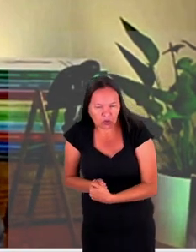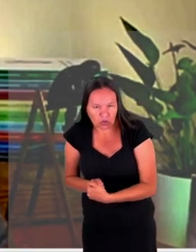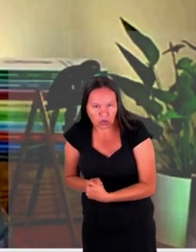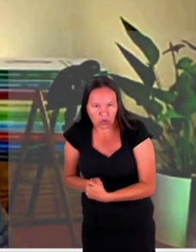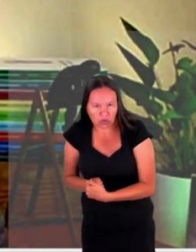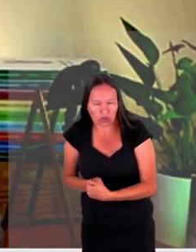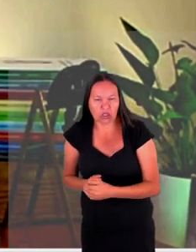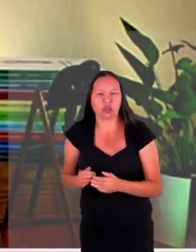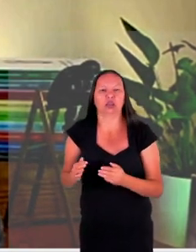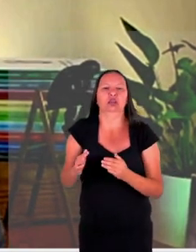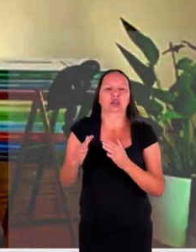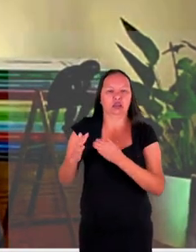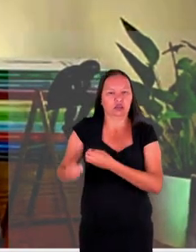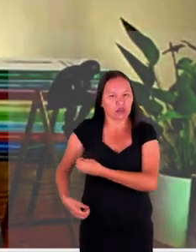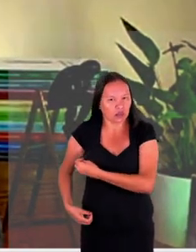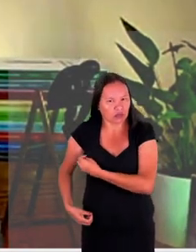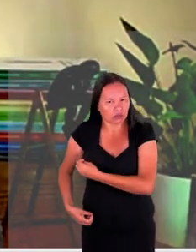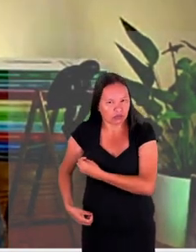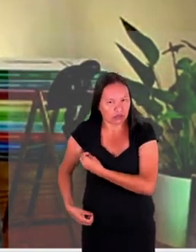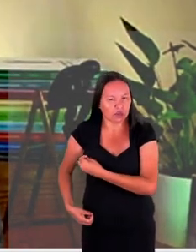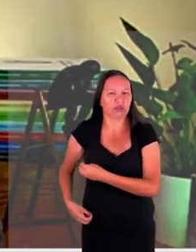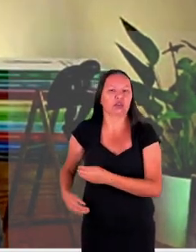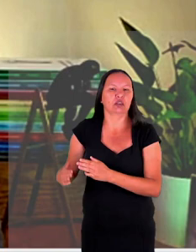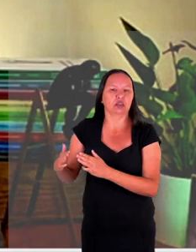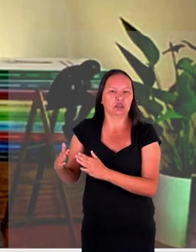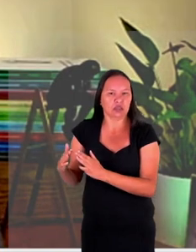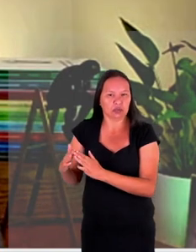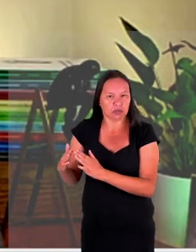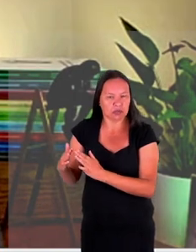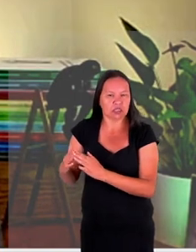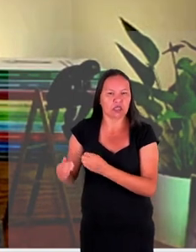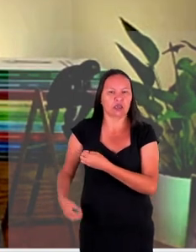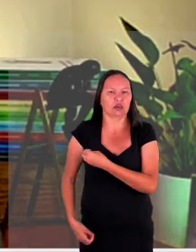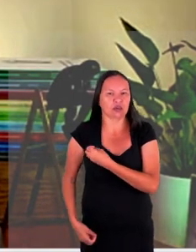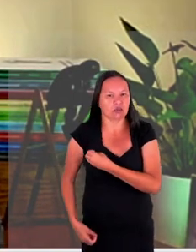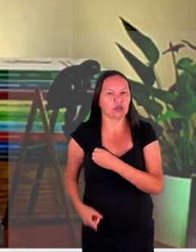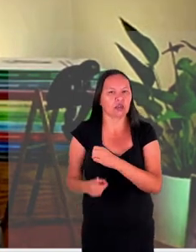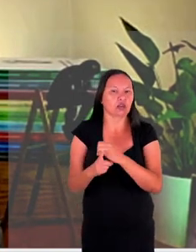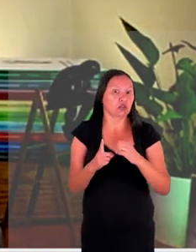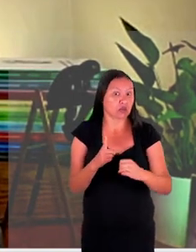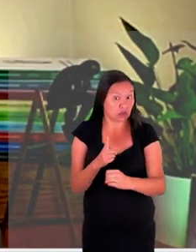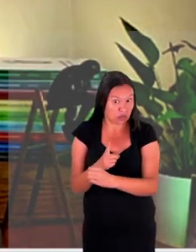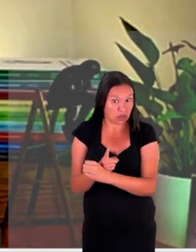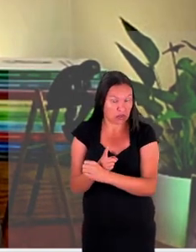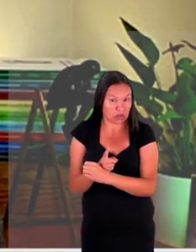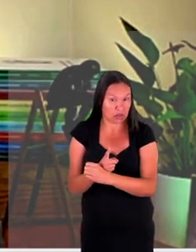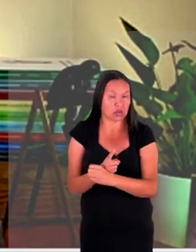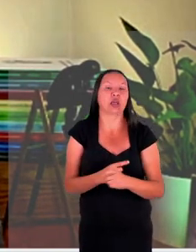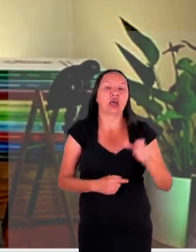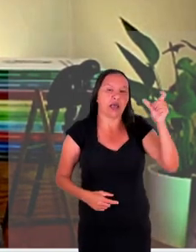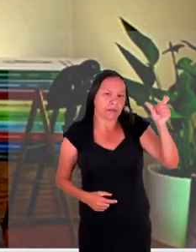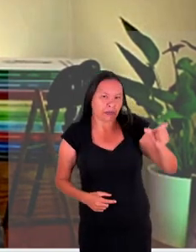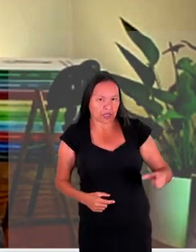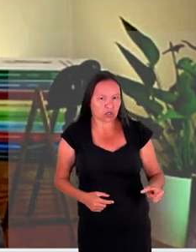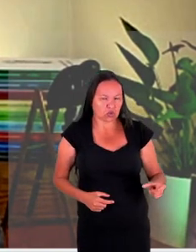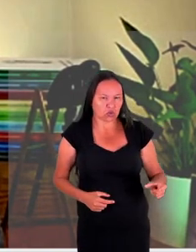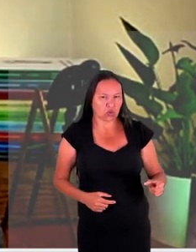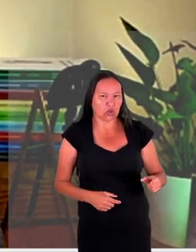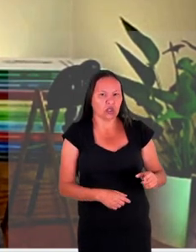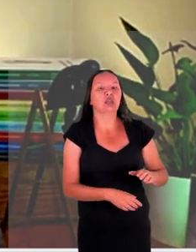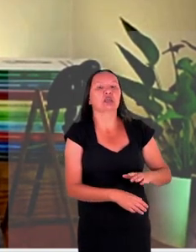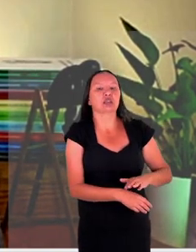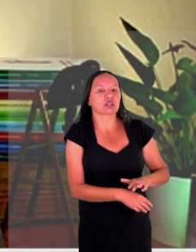mesma cidade de quem vive no mesmo país que está recebendo vitimados de um conflito é perceber a